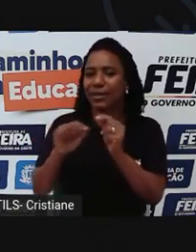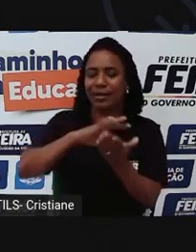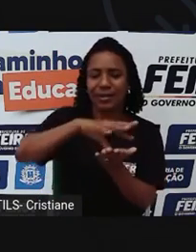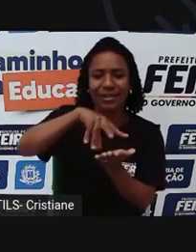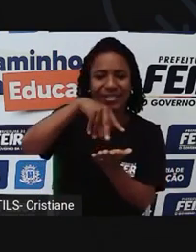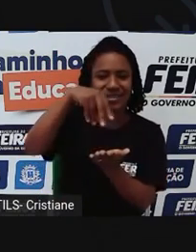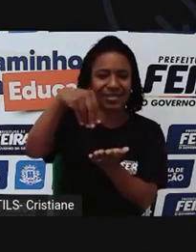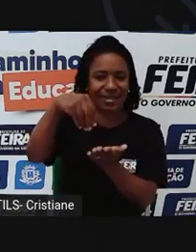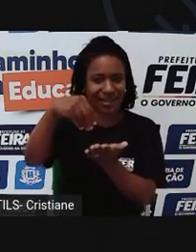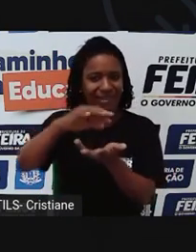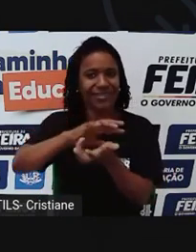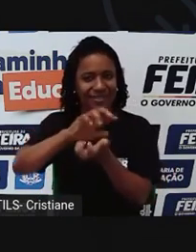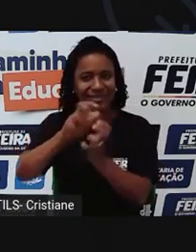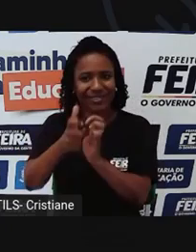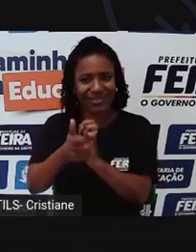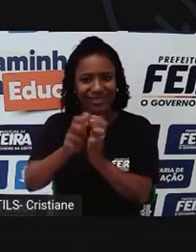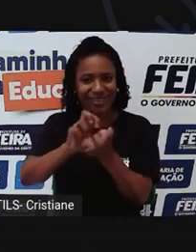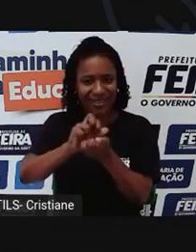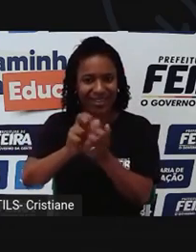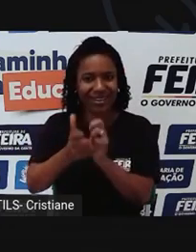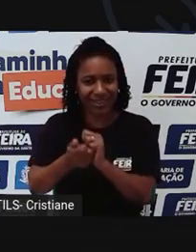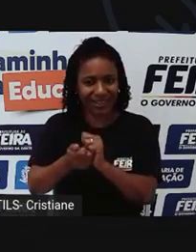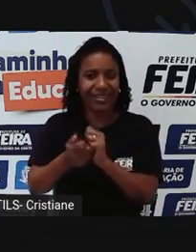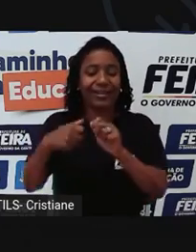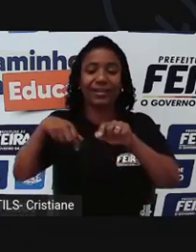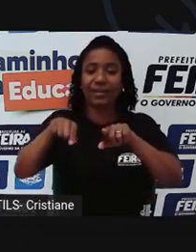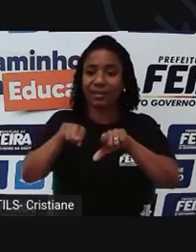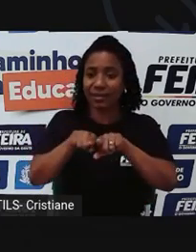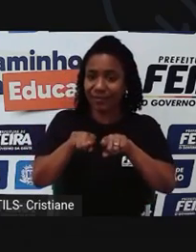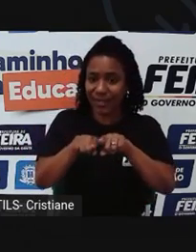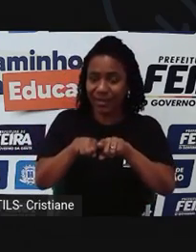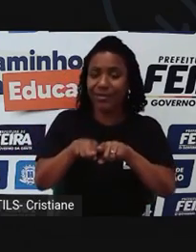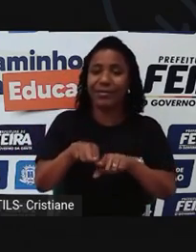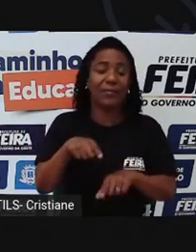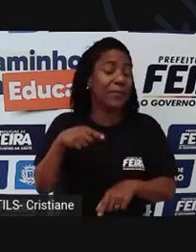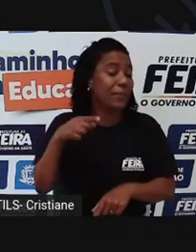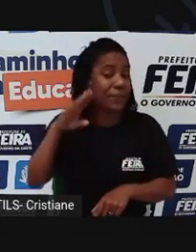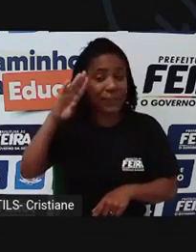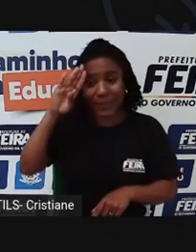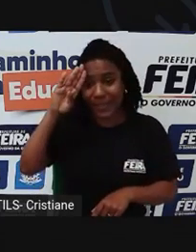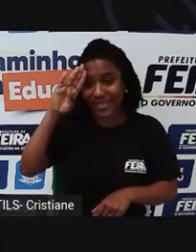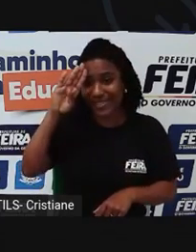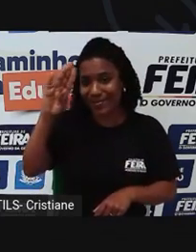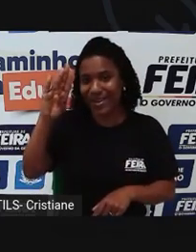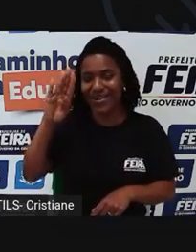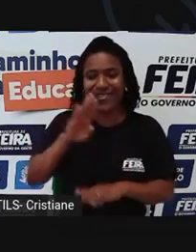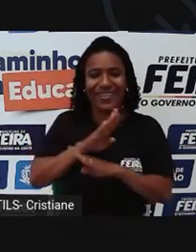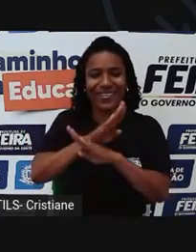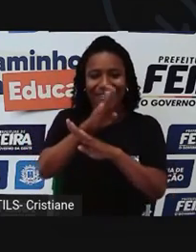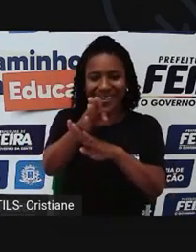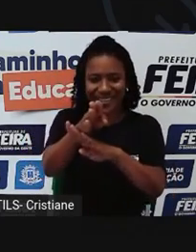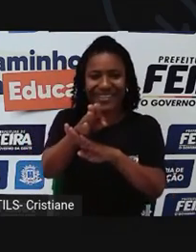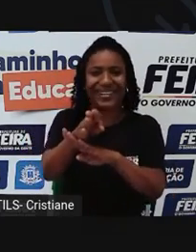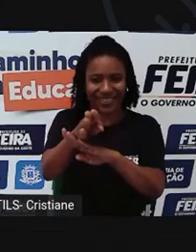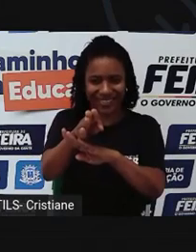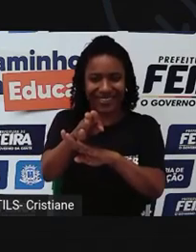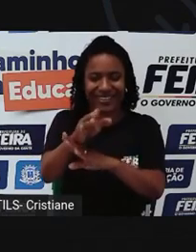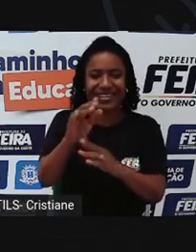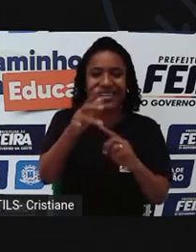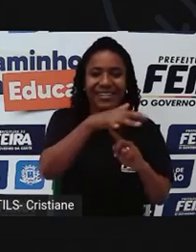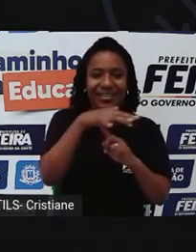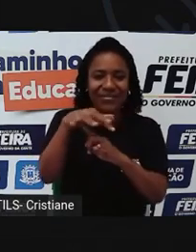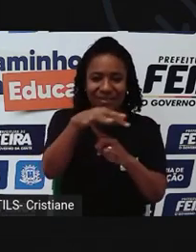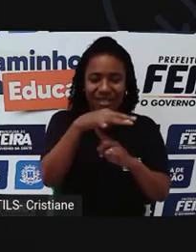artesanatos e o melhor de si e a feira, aquela informalidade, a questão da